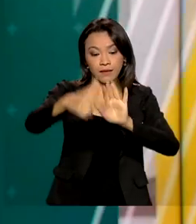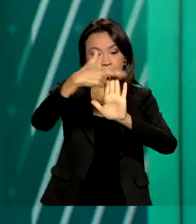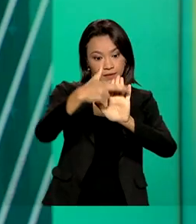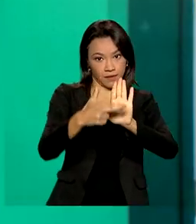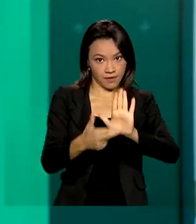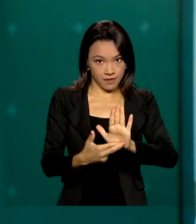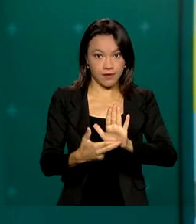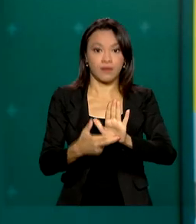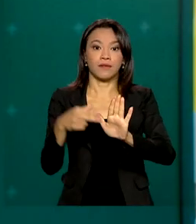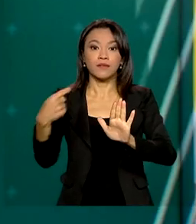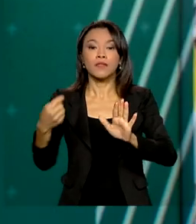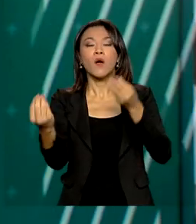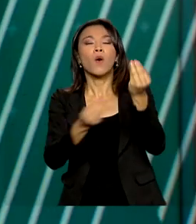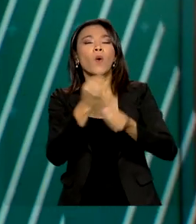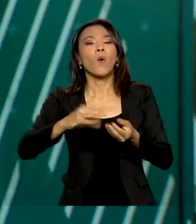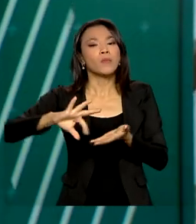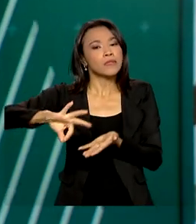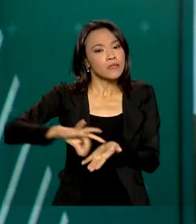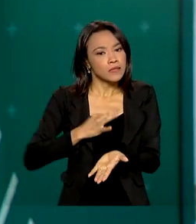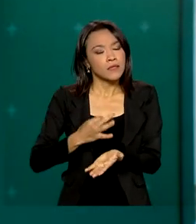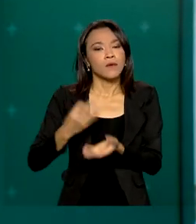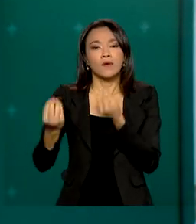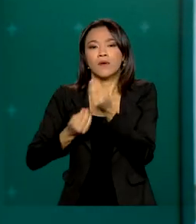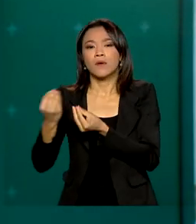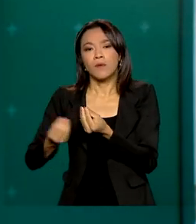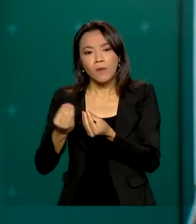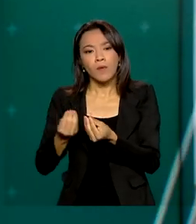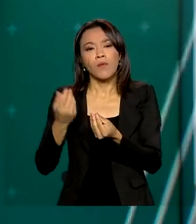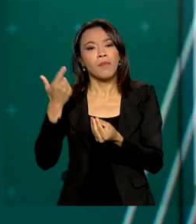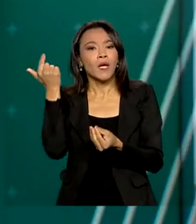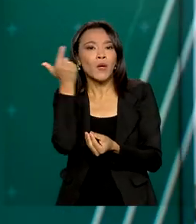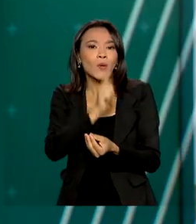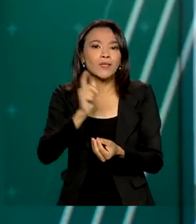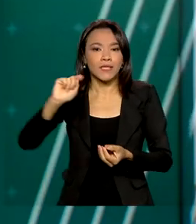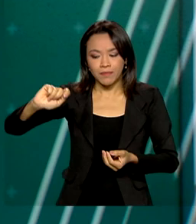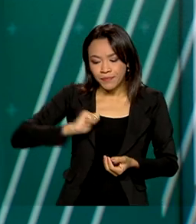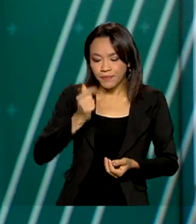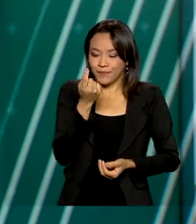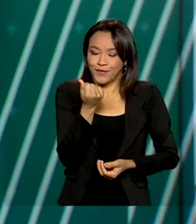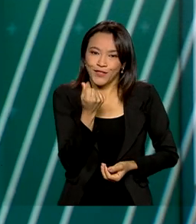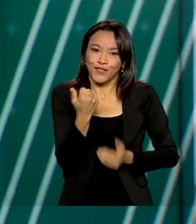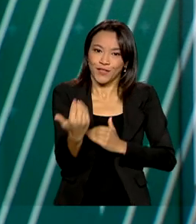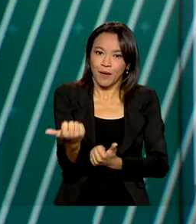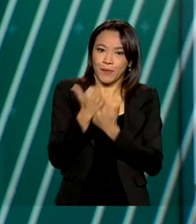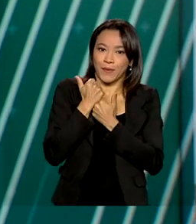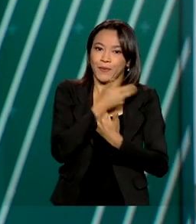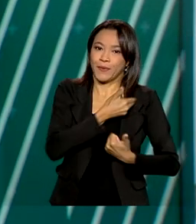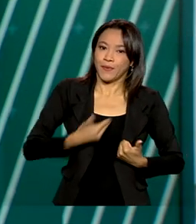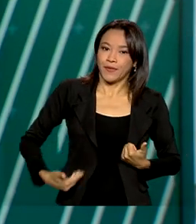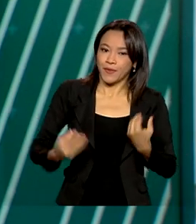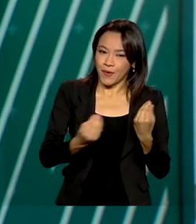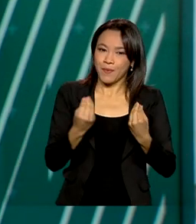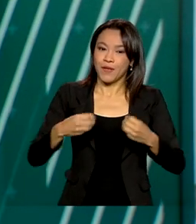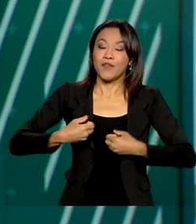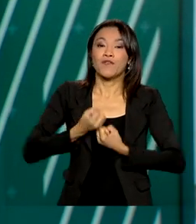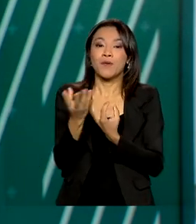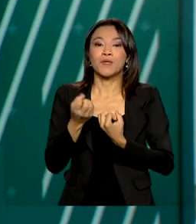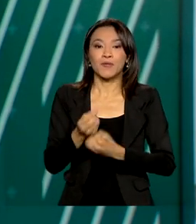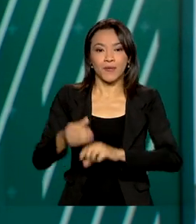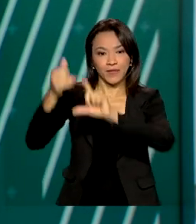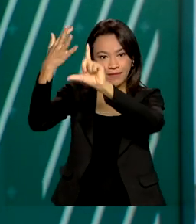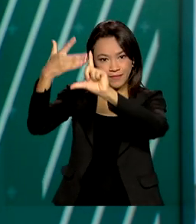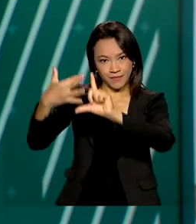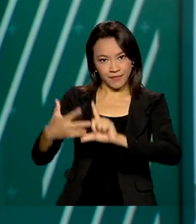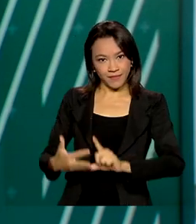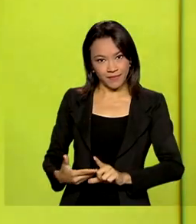procedimentos de inscrição e os critérios para concessão do benefício. Mais informações no portal do Ministério da